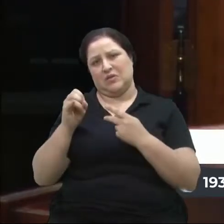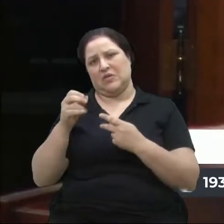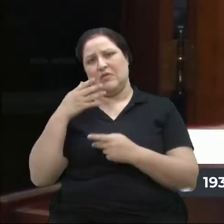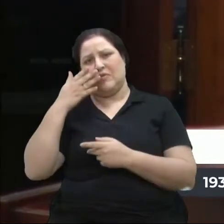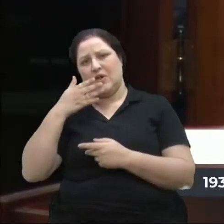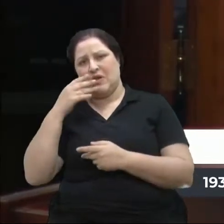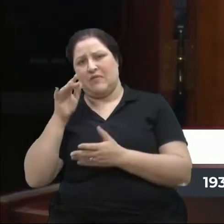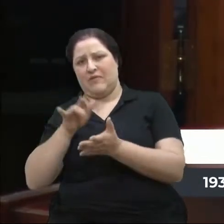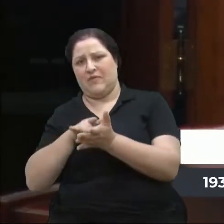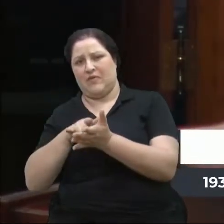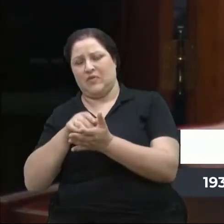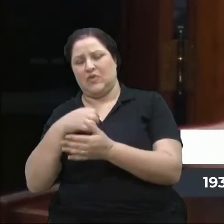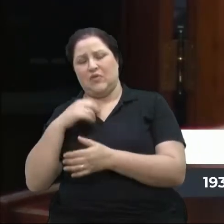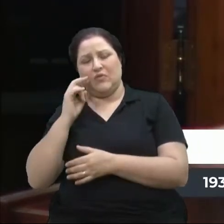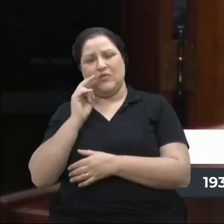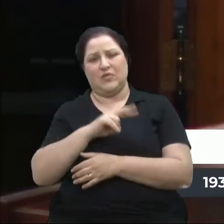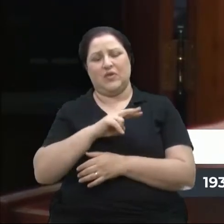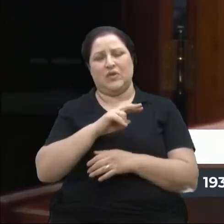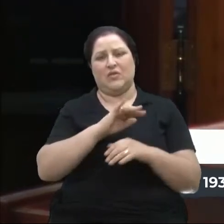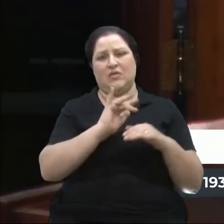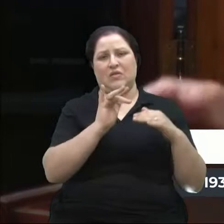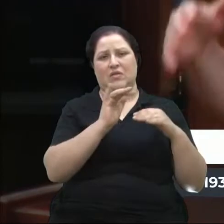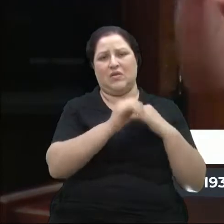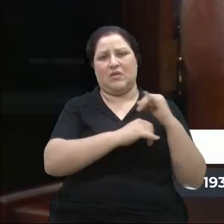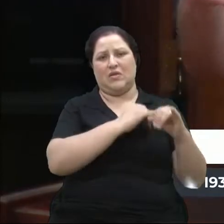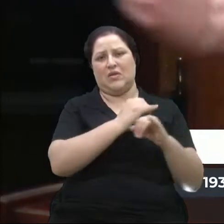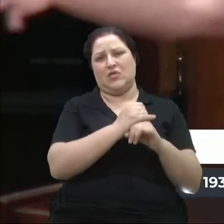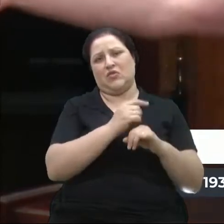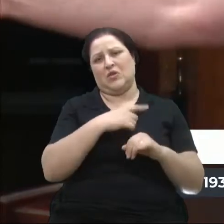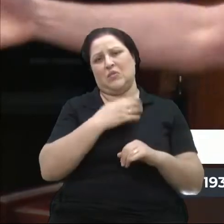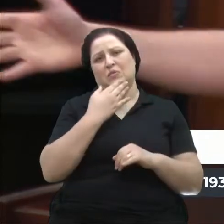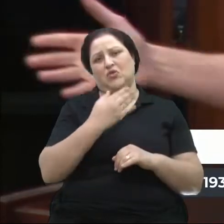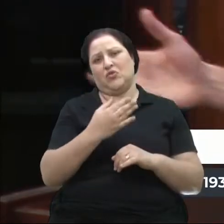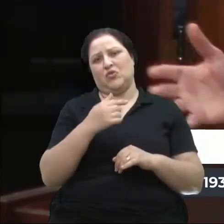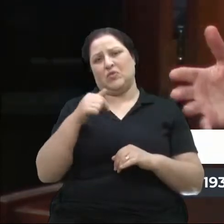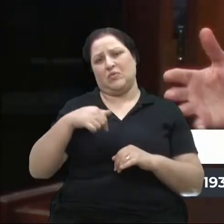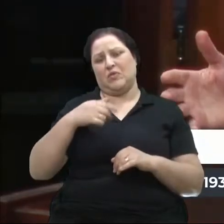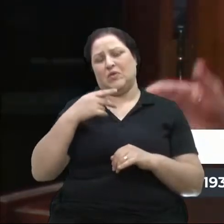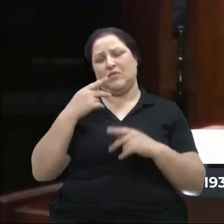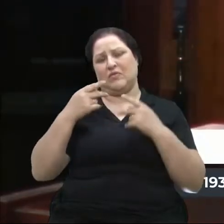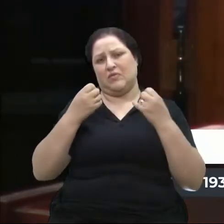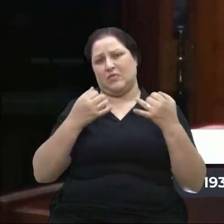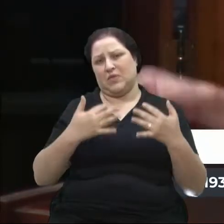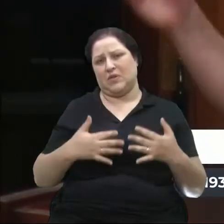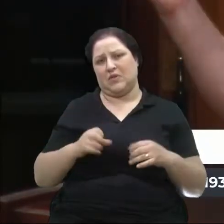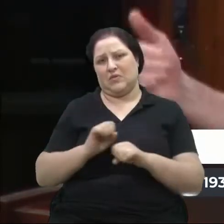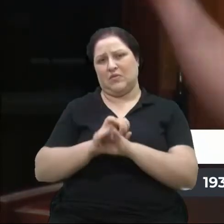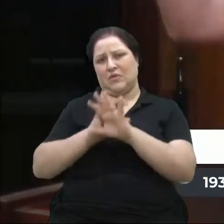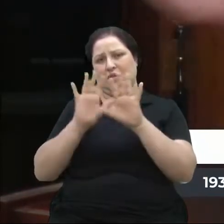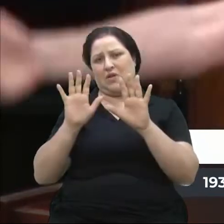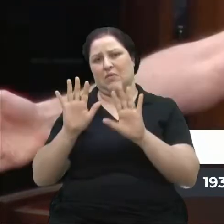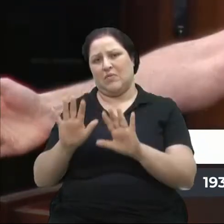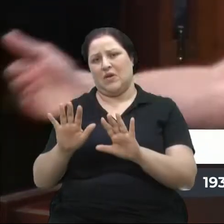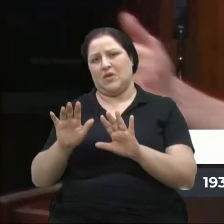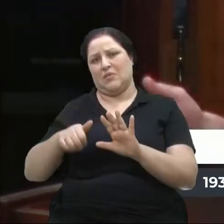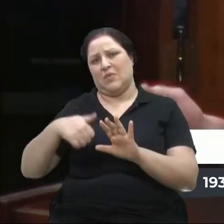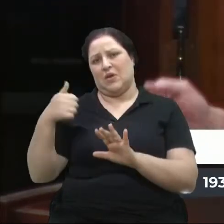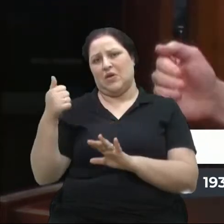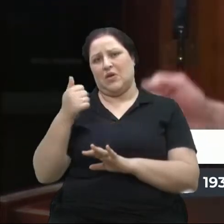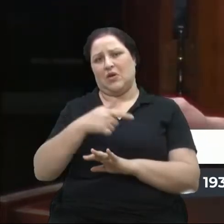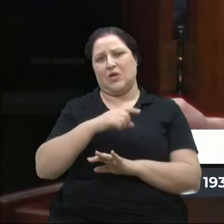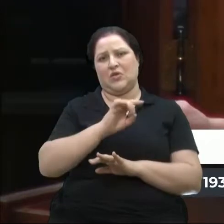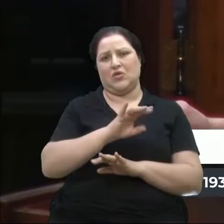ouvi na internet, vereador Bressan, alguns pedidos que tinha sido muito clara a minha explanação. Mas, melhor que isso,